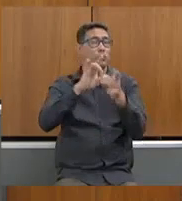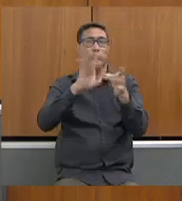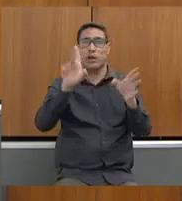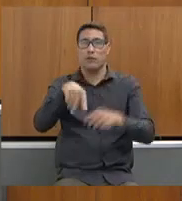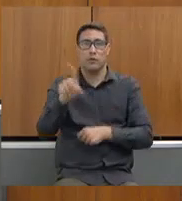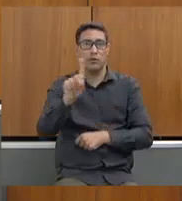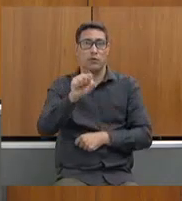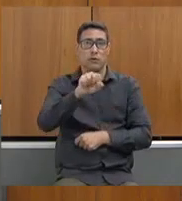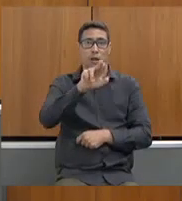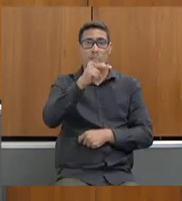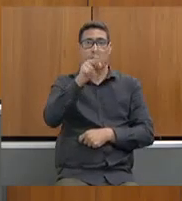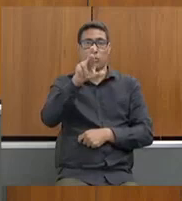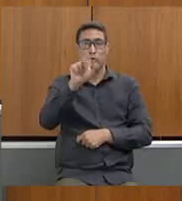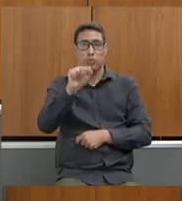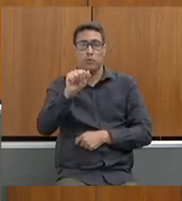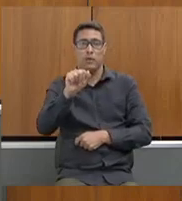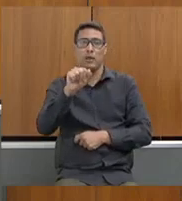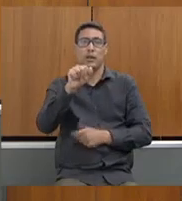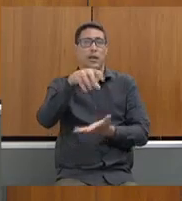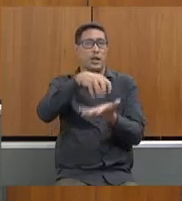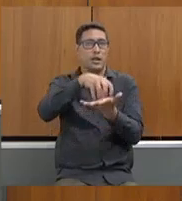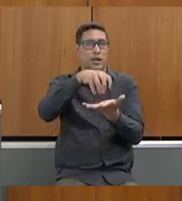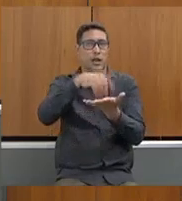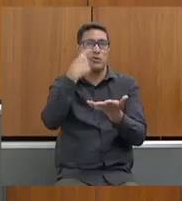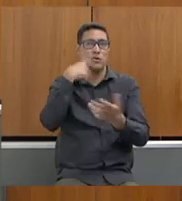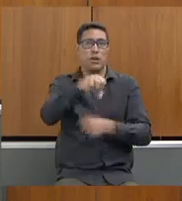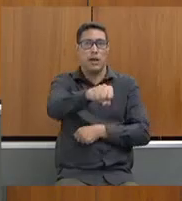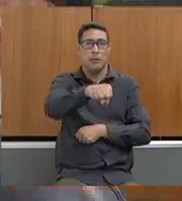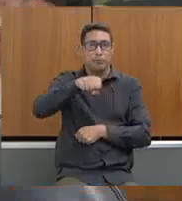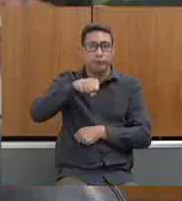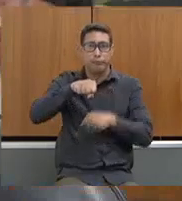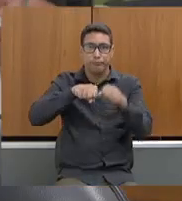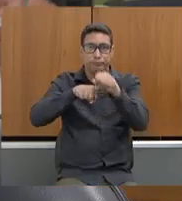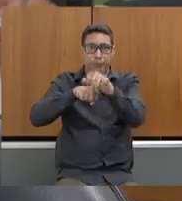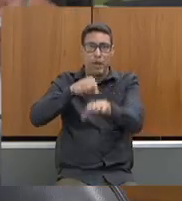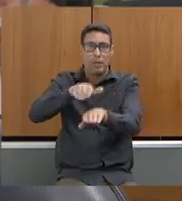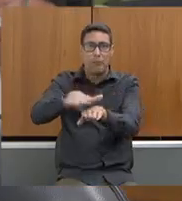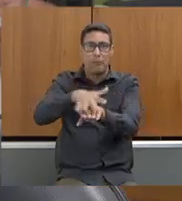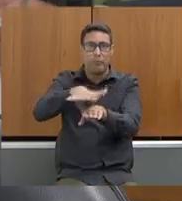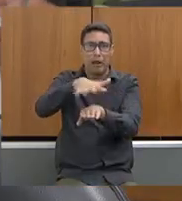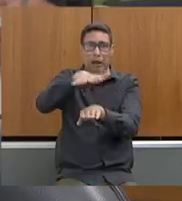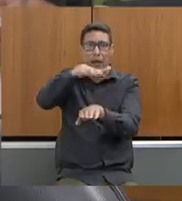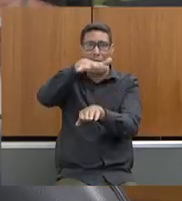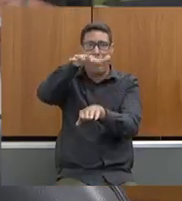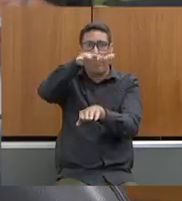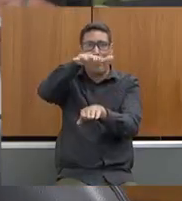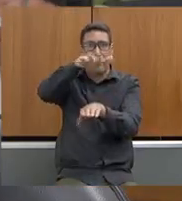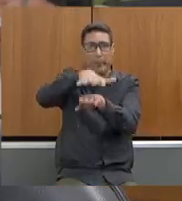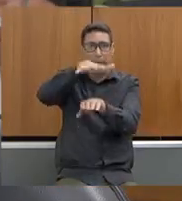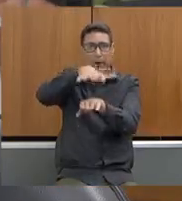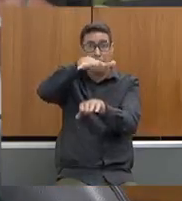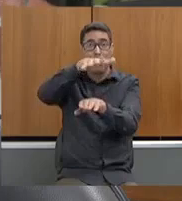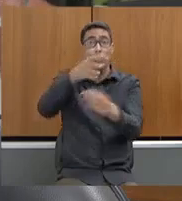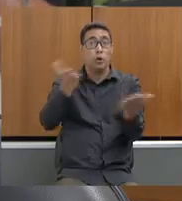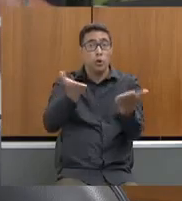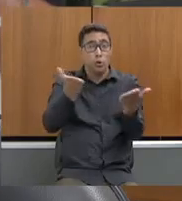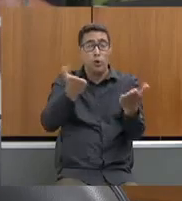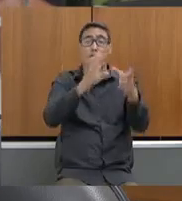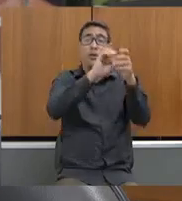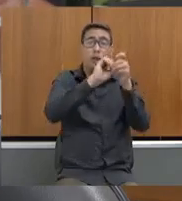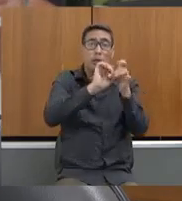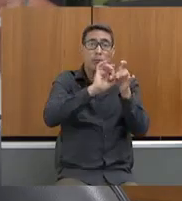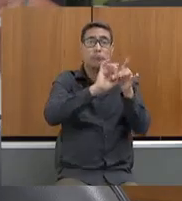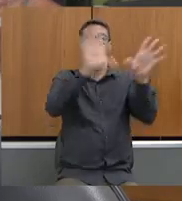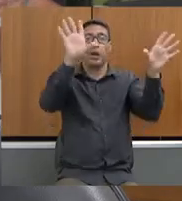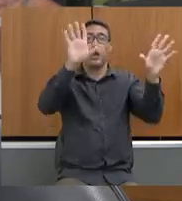Supran Central, num primeiro momento, nós abrimos a gaveta e achávamos termos de ajustamento e conduta lá dentro. E hoje estão todos públicos no nosso